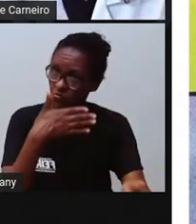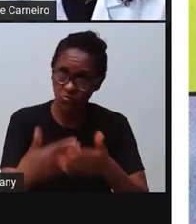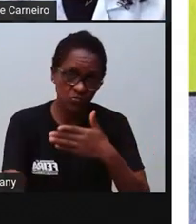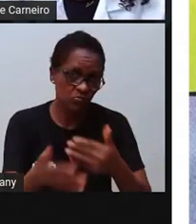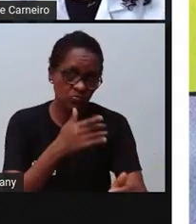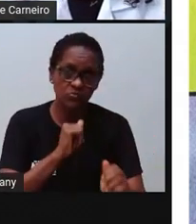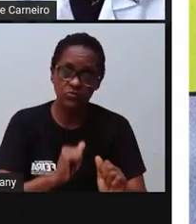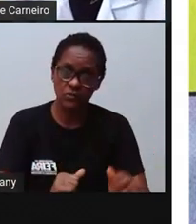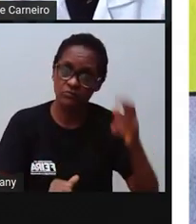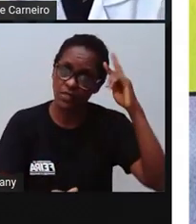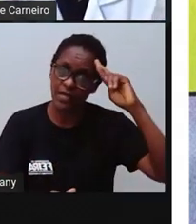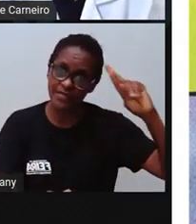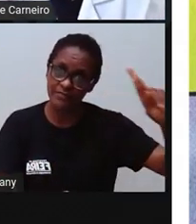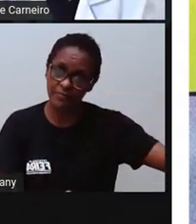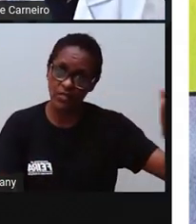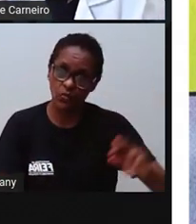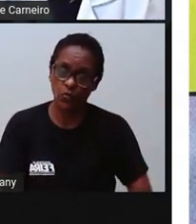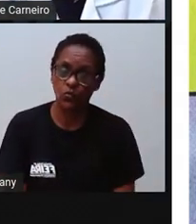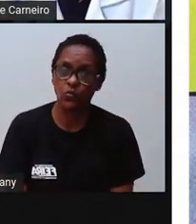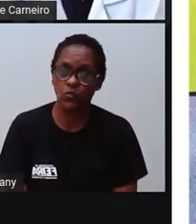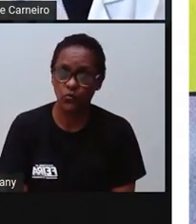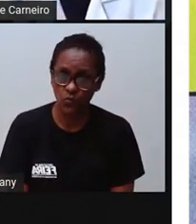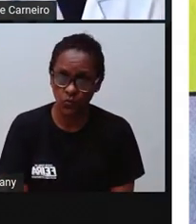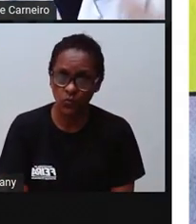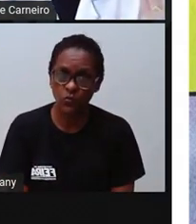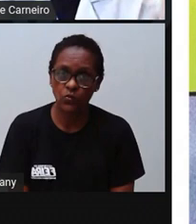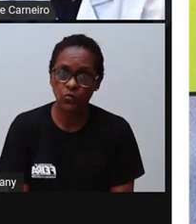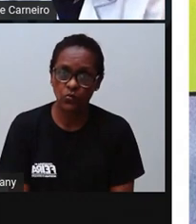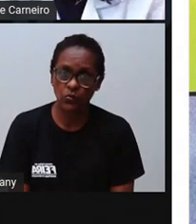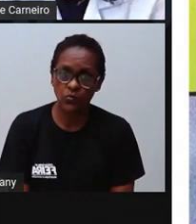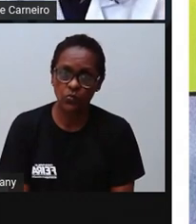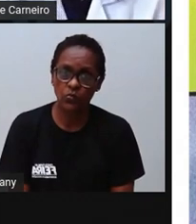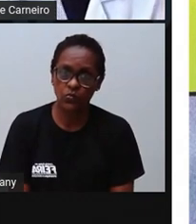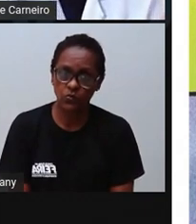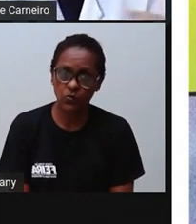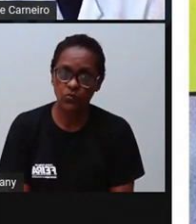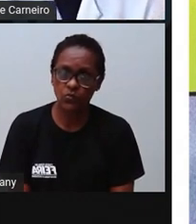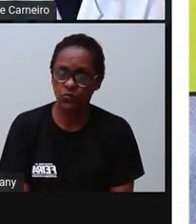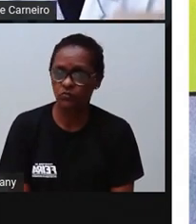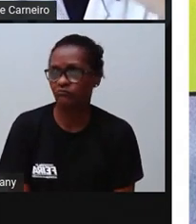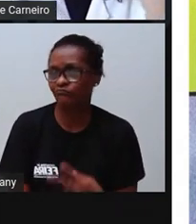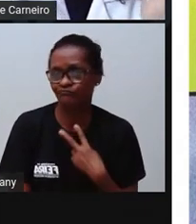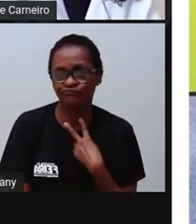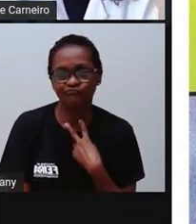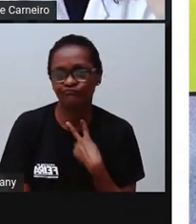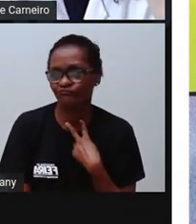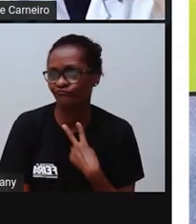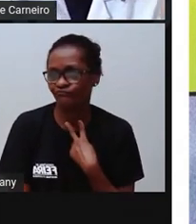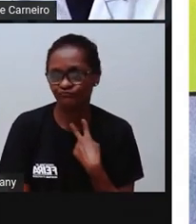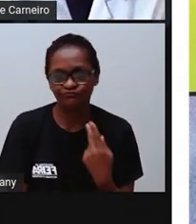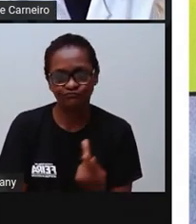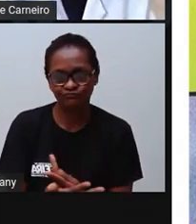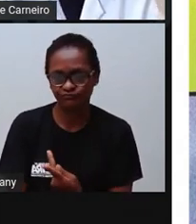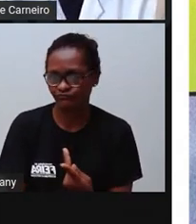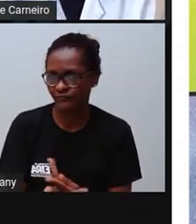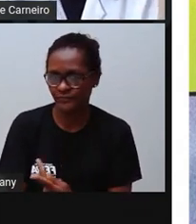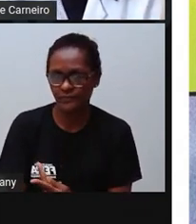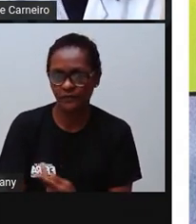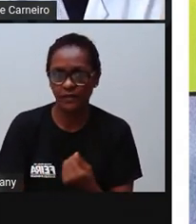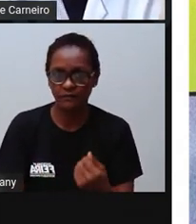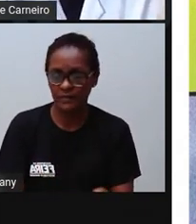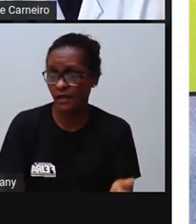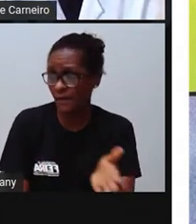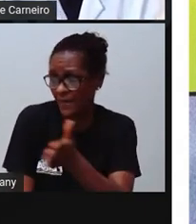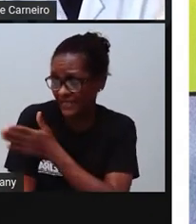Então, quando a gente bate em outra pessoa, a tá desrespeitando o corpo dela. A gente também tá se desrespeitando porque você tá